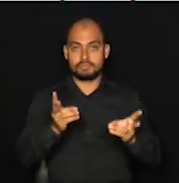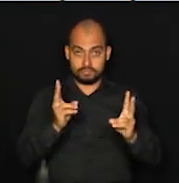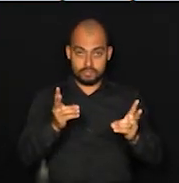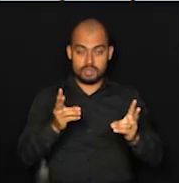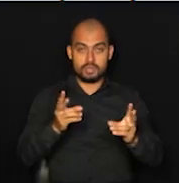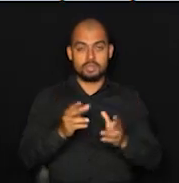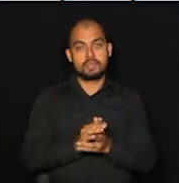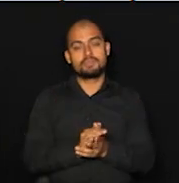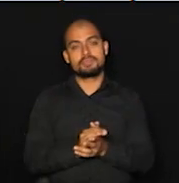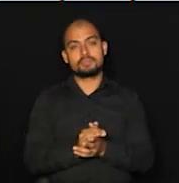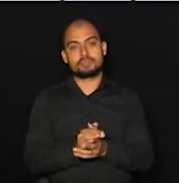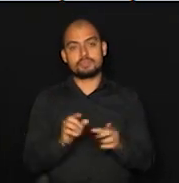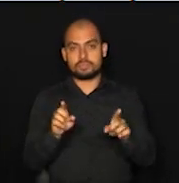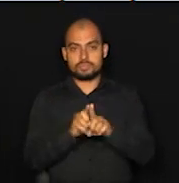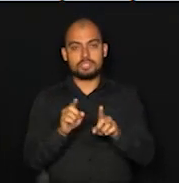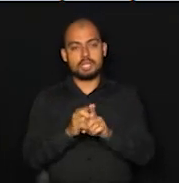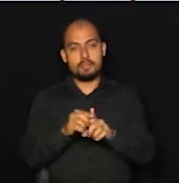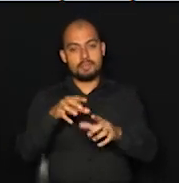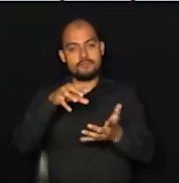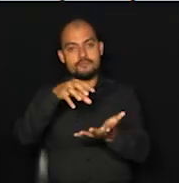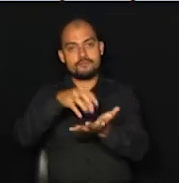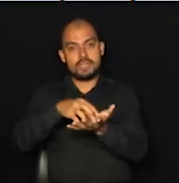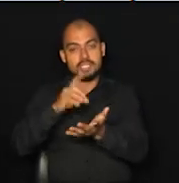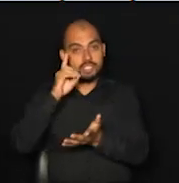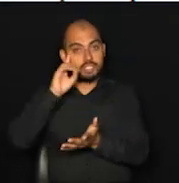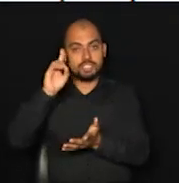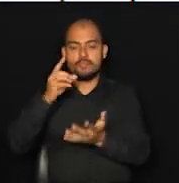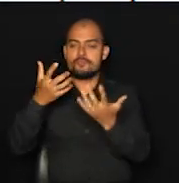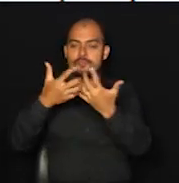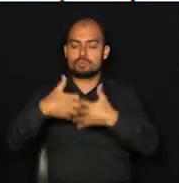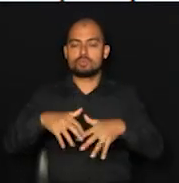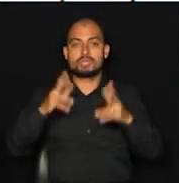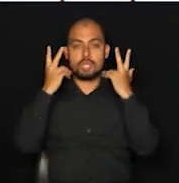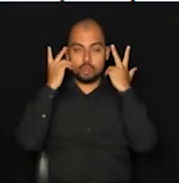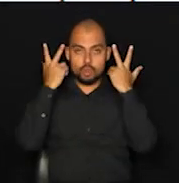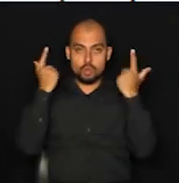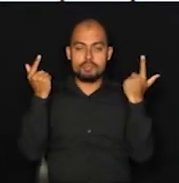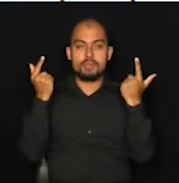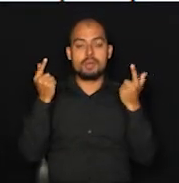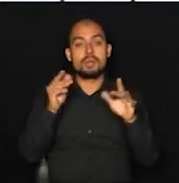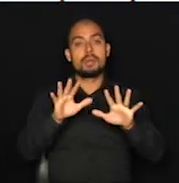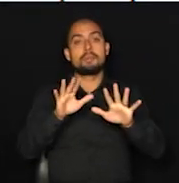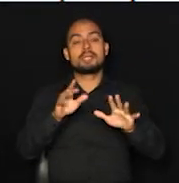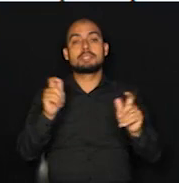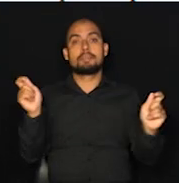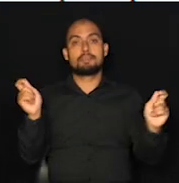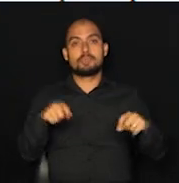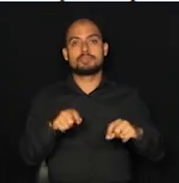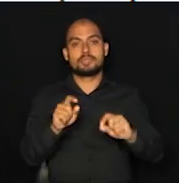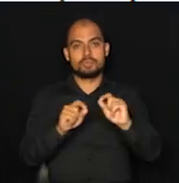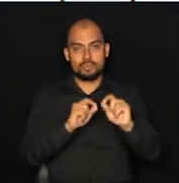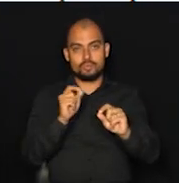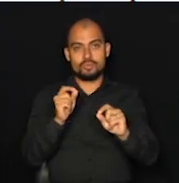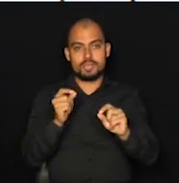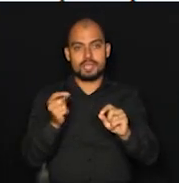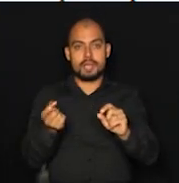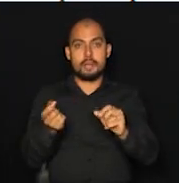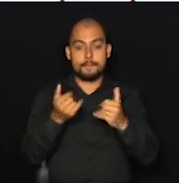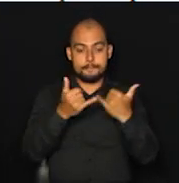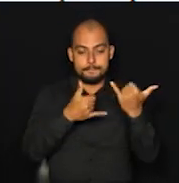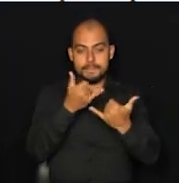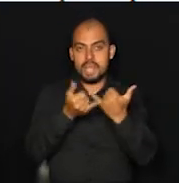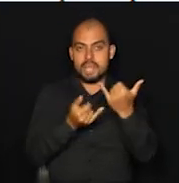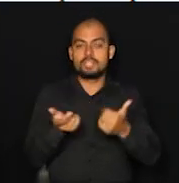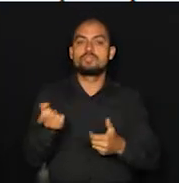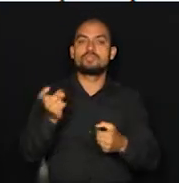ou ainda acontecem as feiras diurnas, elas vão funcionar normalmente. E agora com essa possibilidade da volta, dos brinquedos,